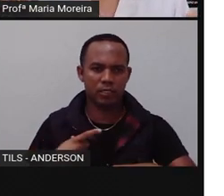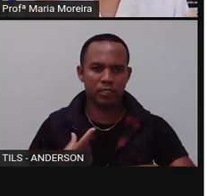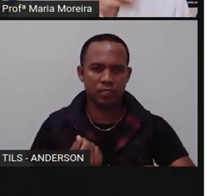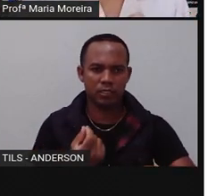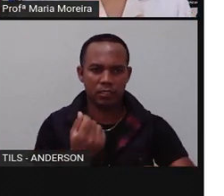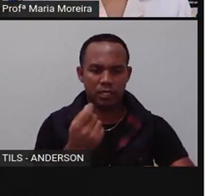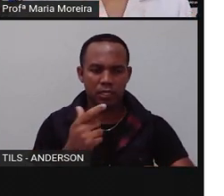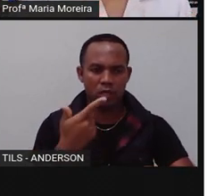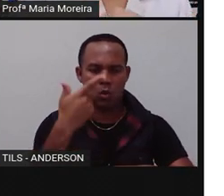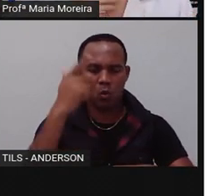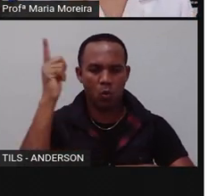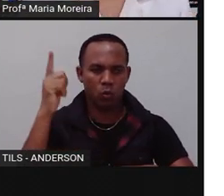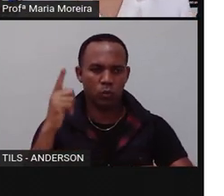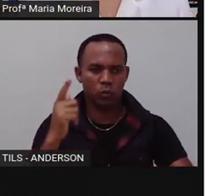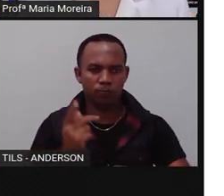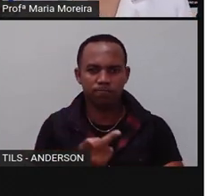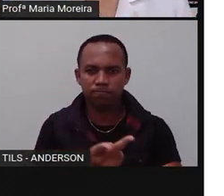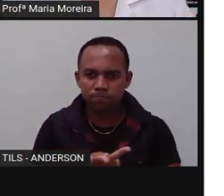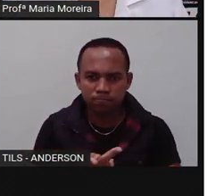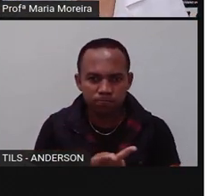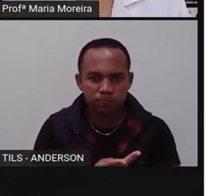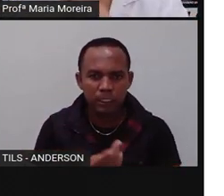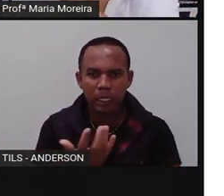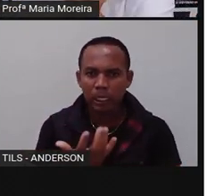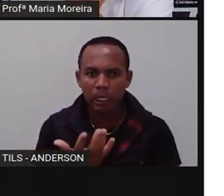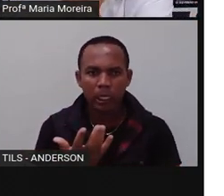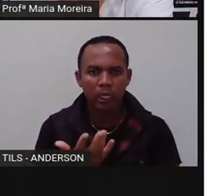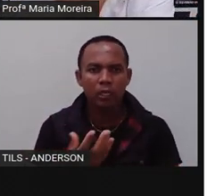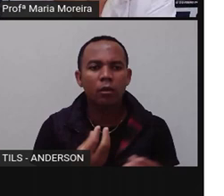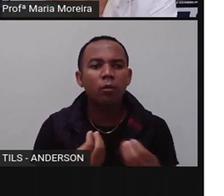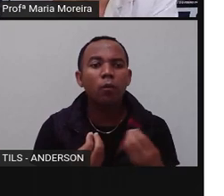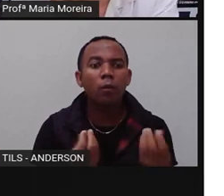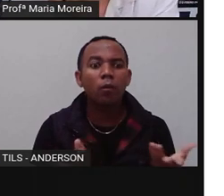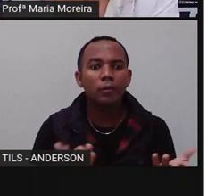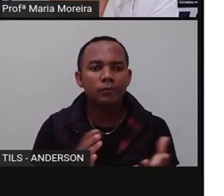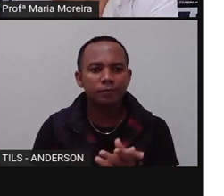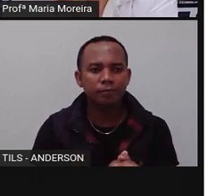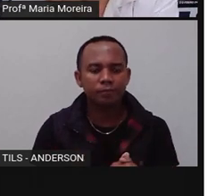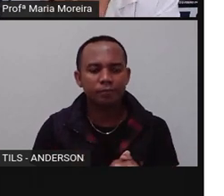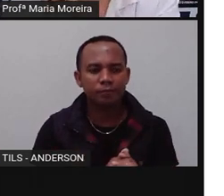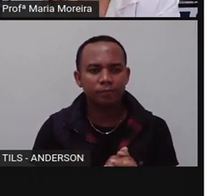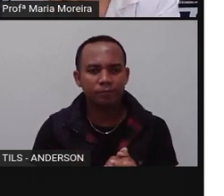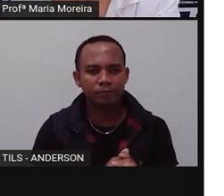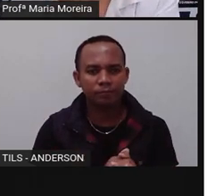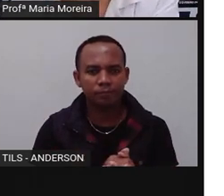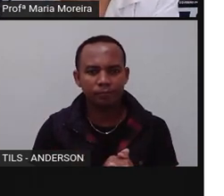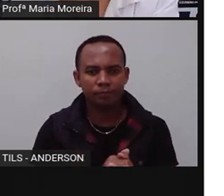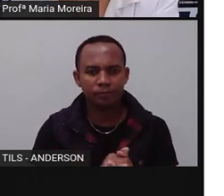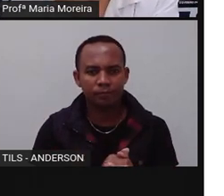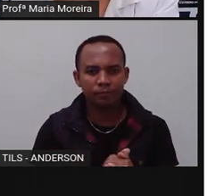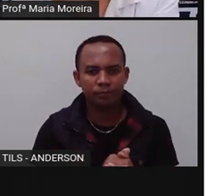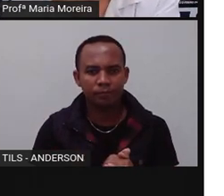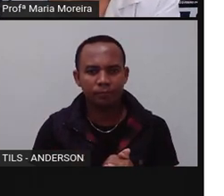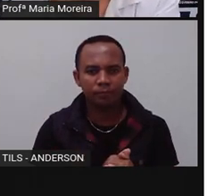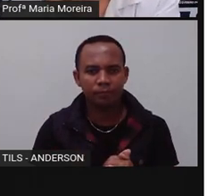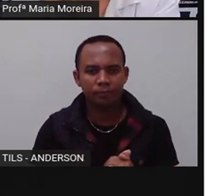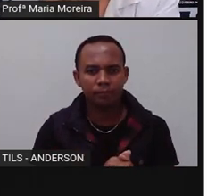uma coisa que é minha e acaba ganhando dinheiro por mim. Então, isso aí meio que justifica o que acontece, tá?